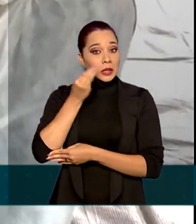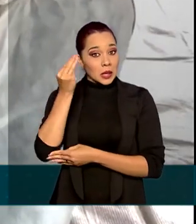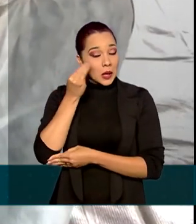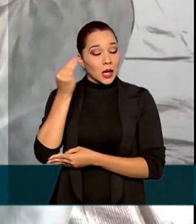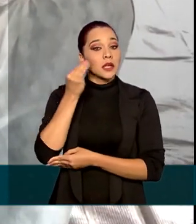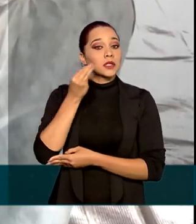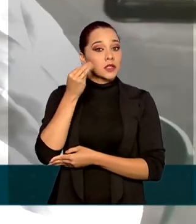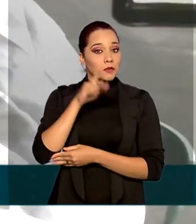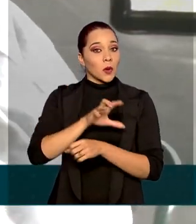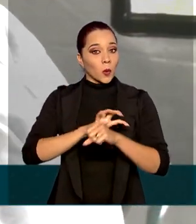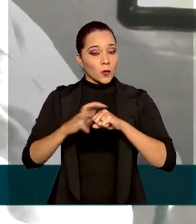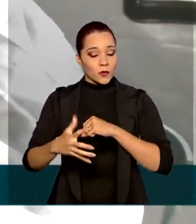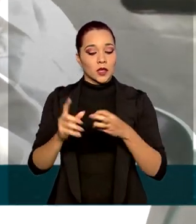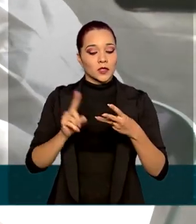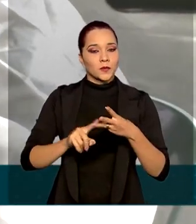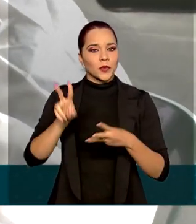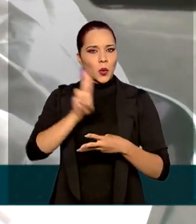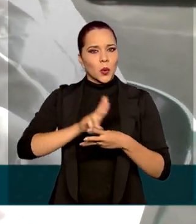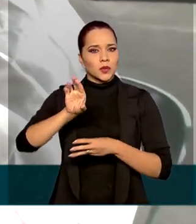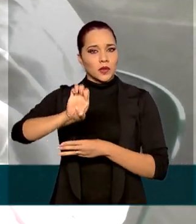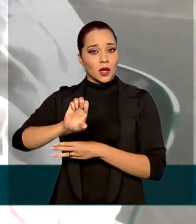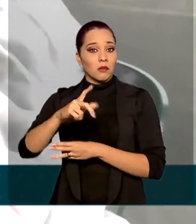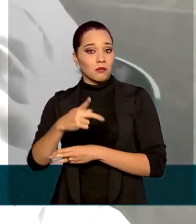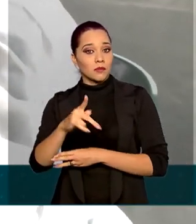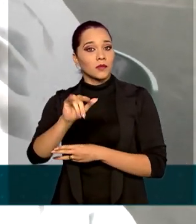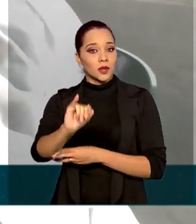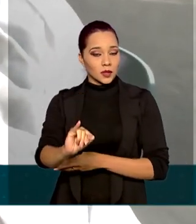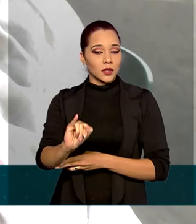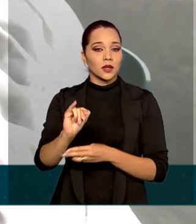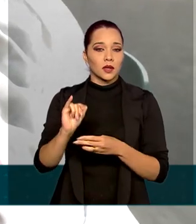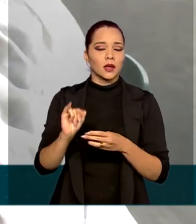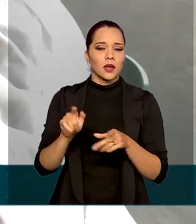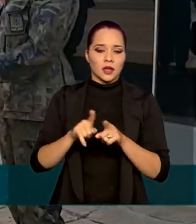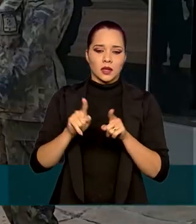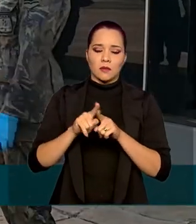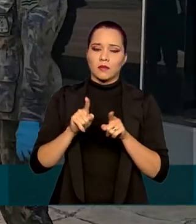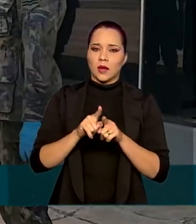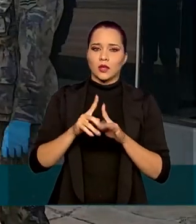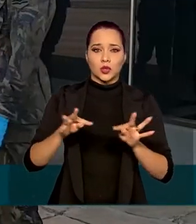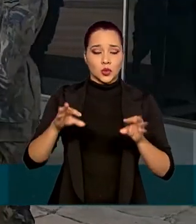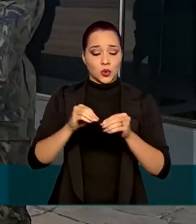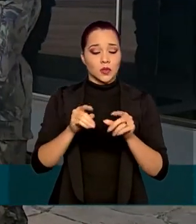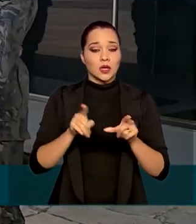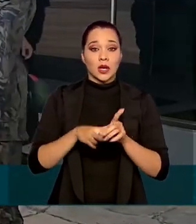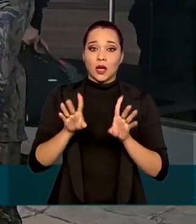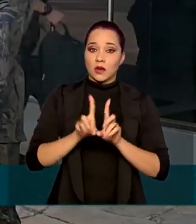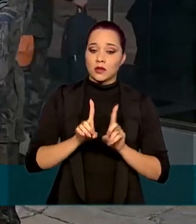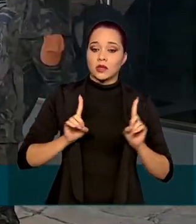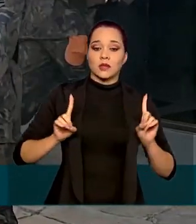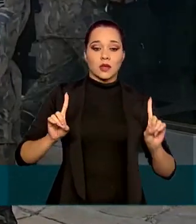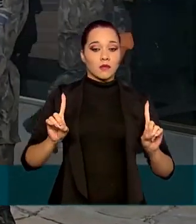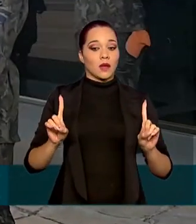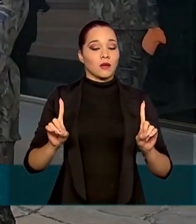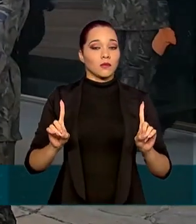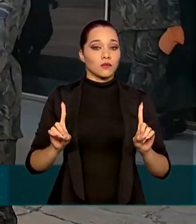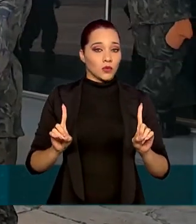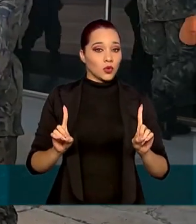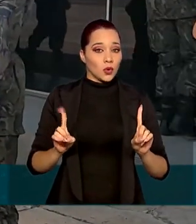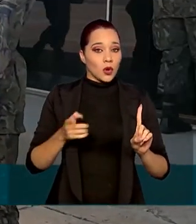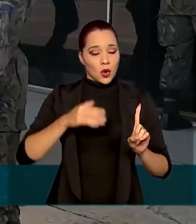Covid-19, o uso de equipamentos de proteção individual e coletiva e o distanciamento entre os militares,